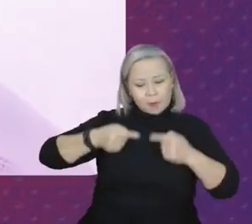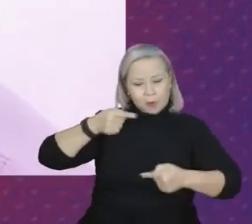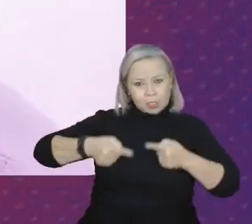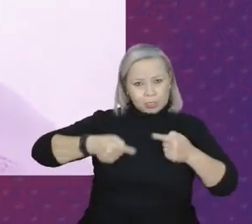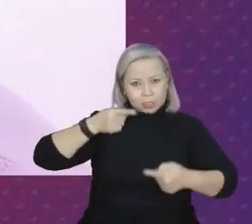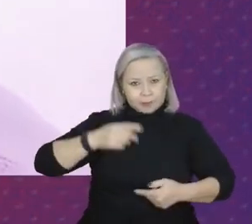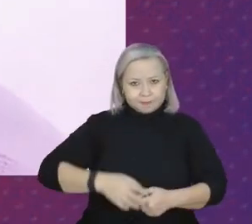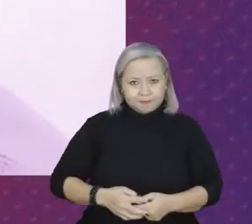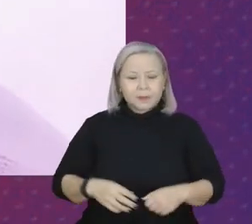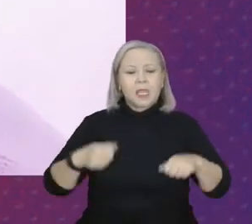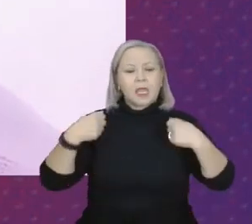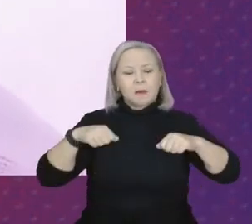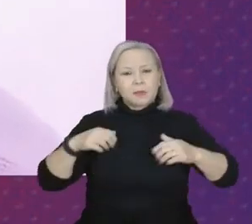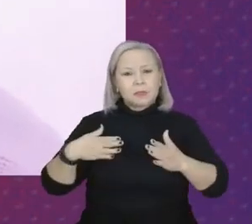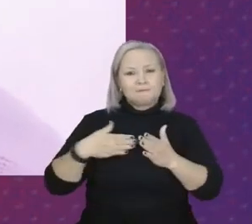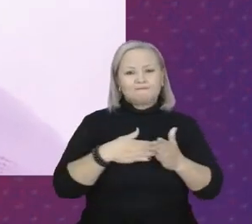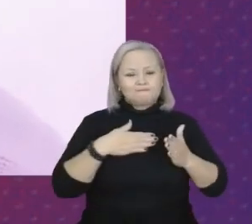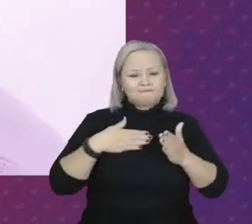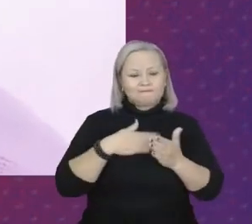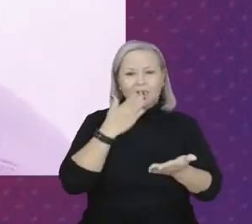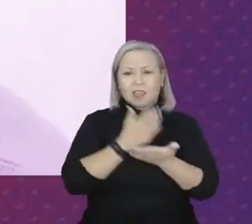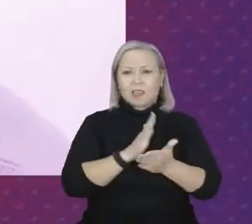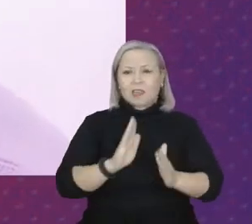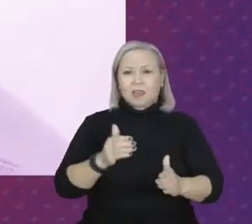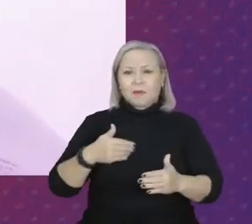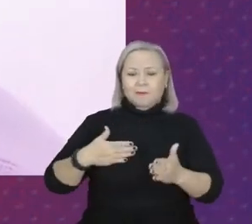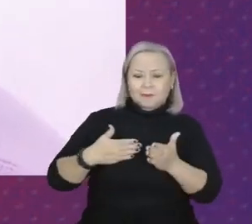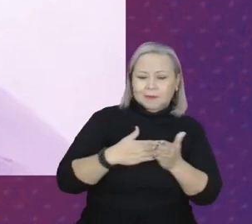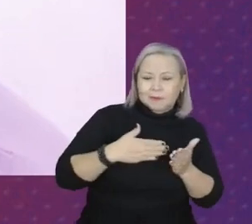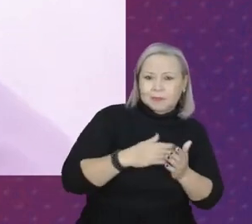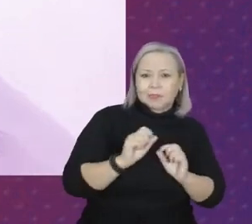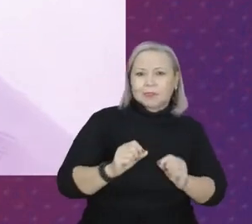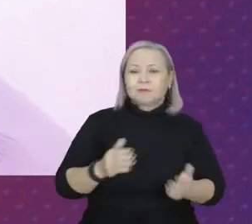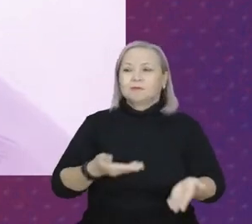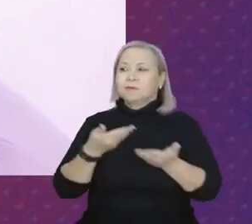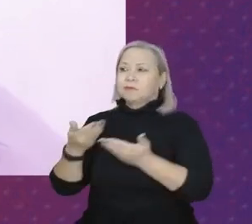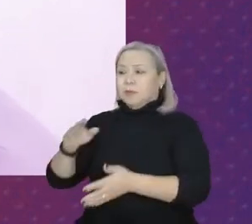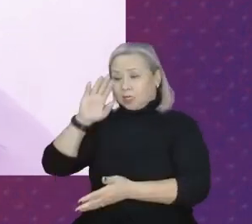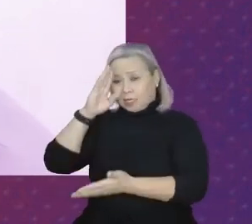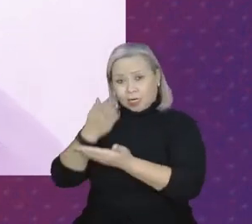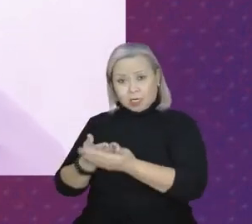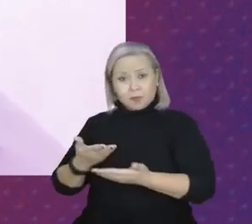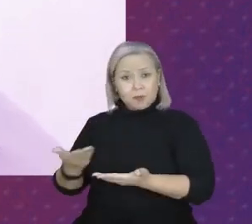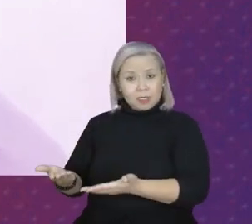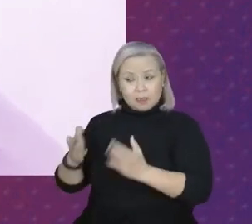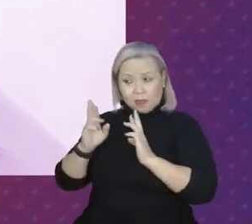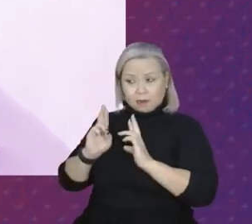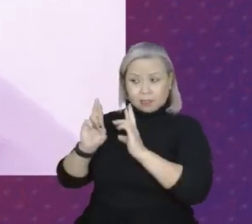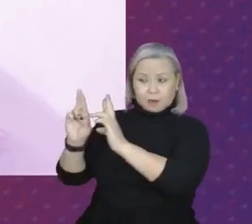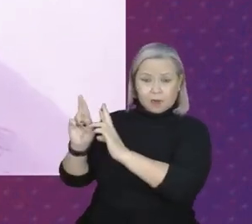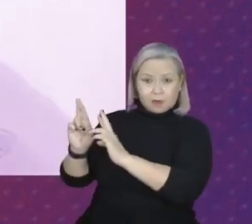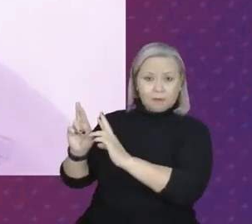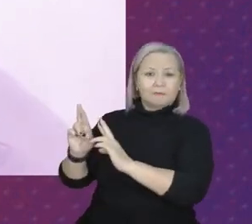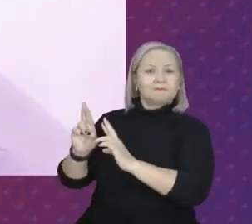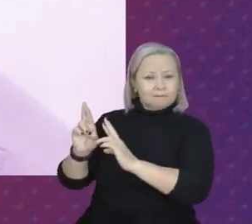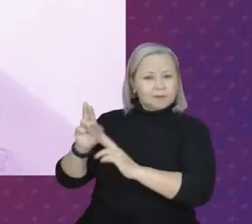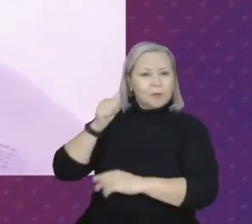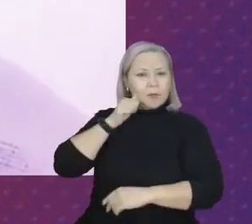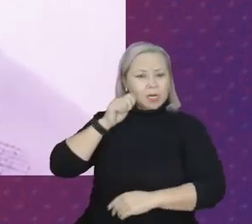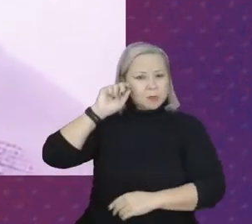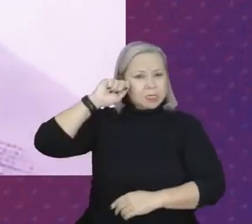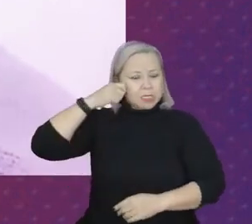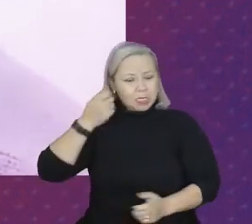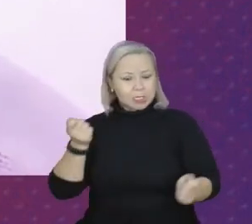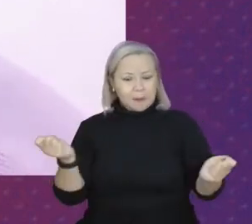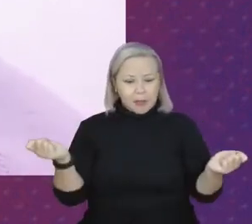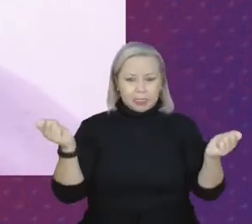disso, romper essas barreiras, dando credibilidade para as companheiras negras capacitadas